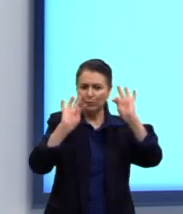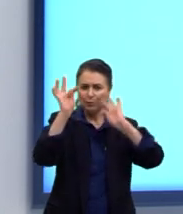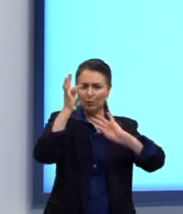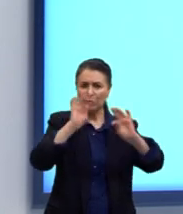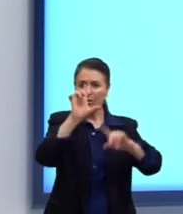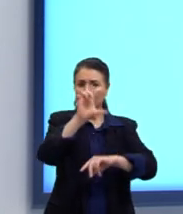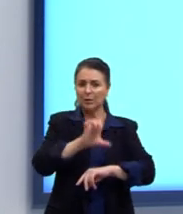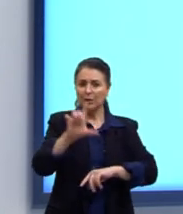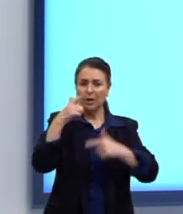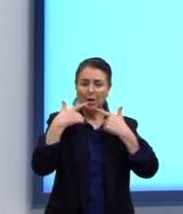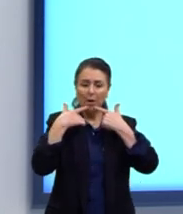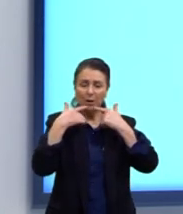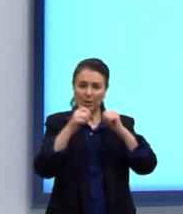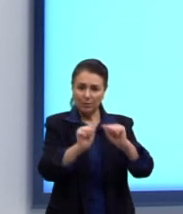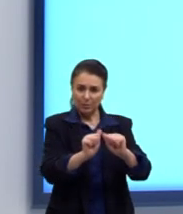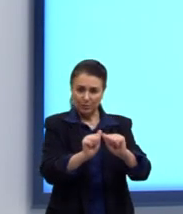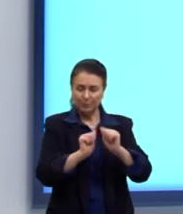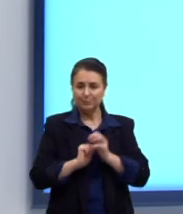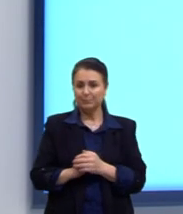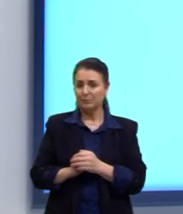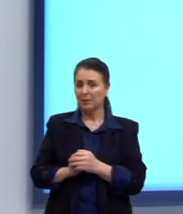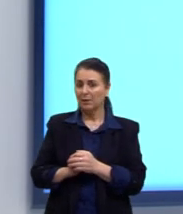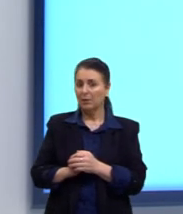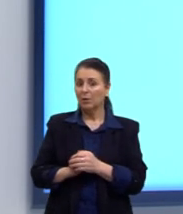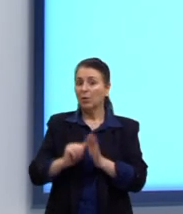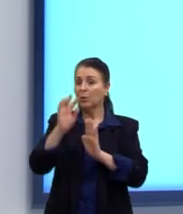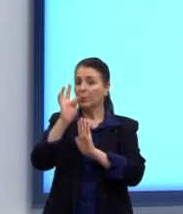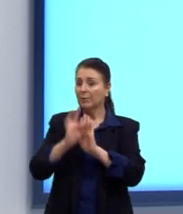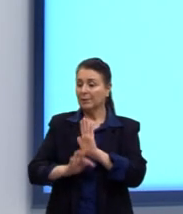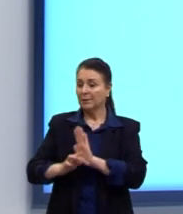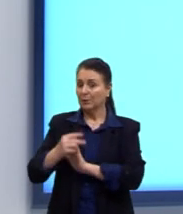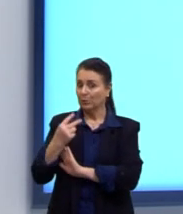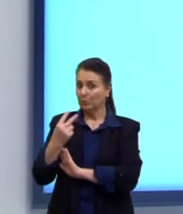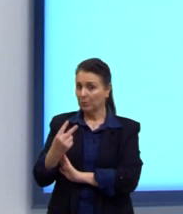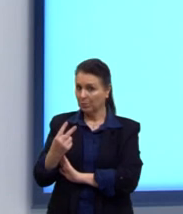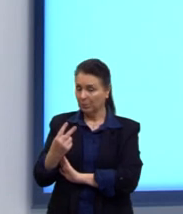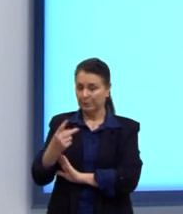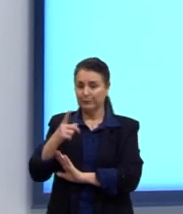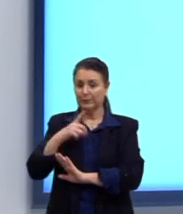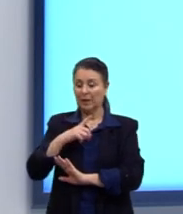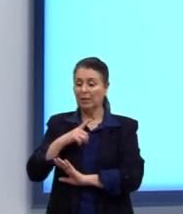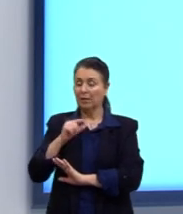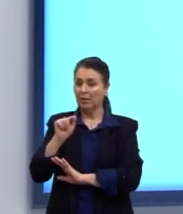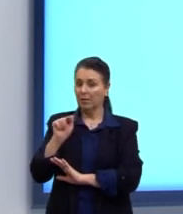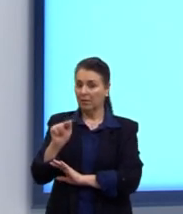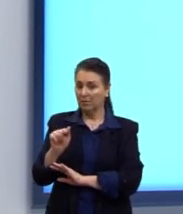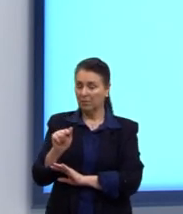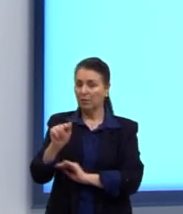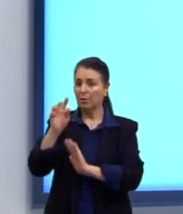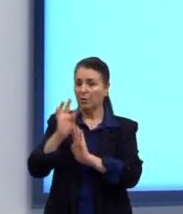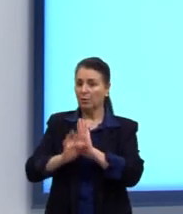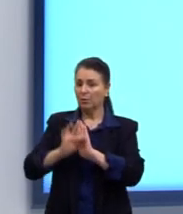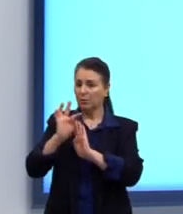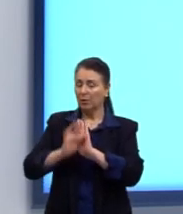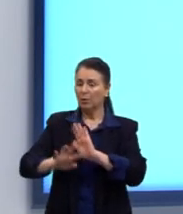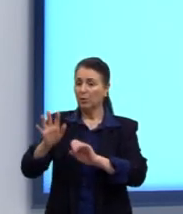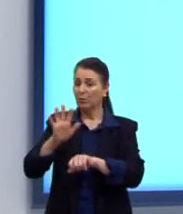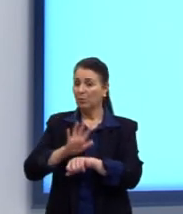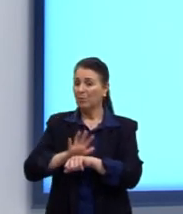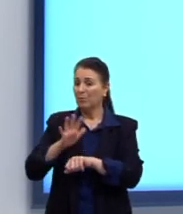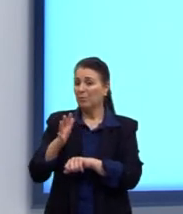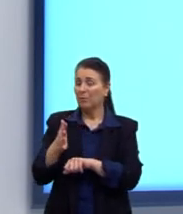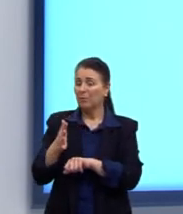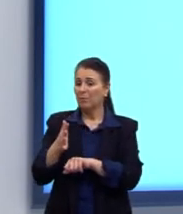linguístico. Lá no nosso texto 2, a gente tem ali um texto que já é mais